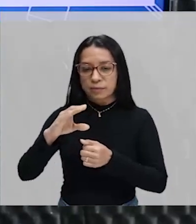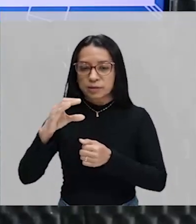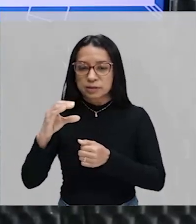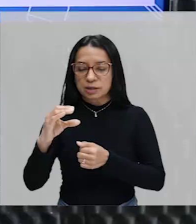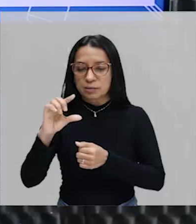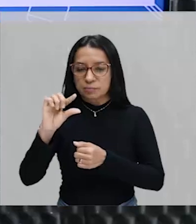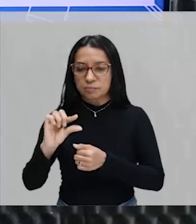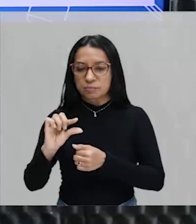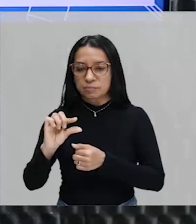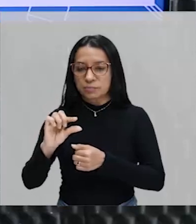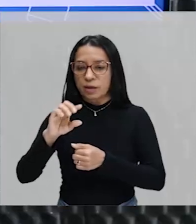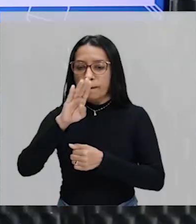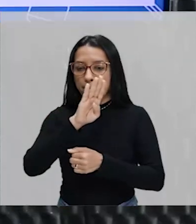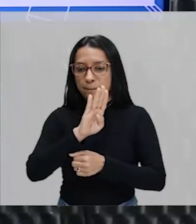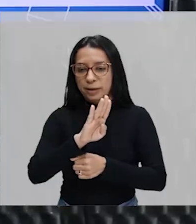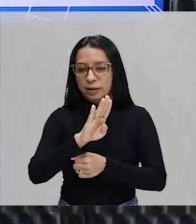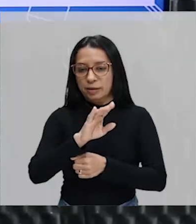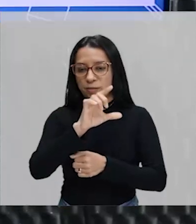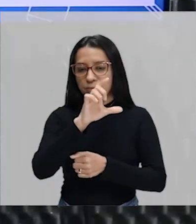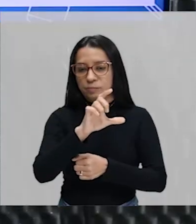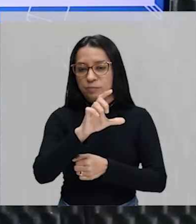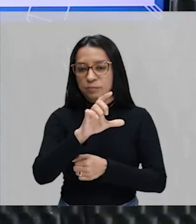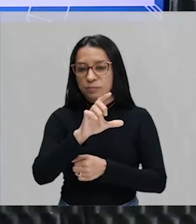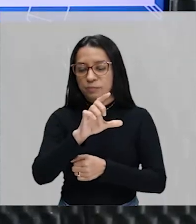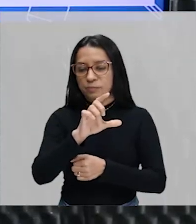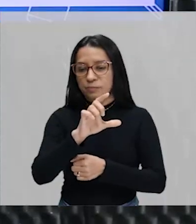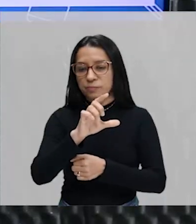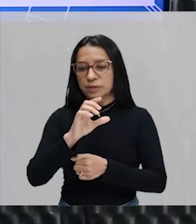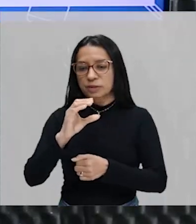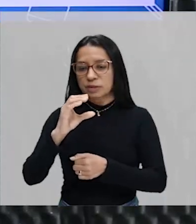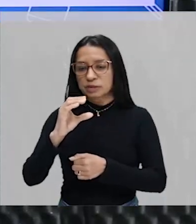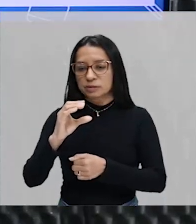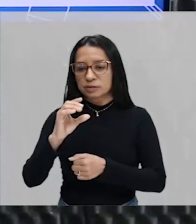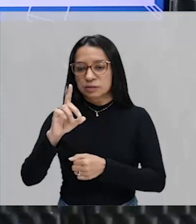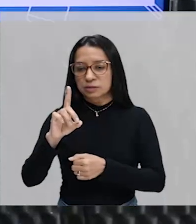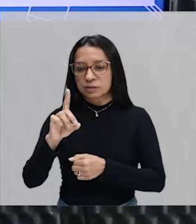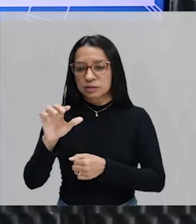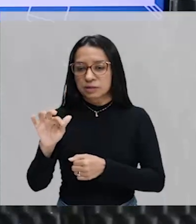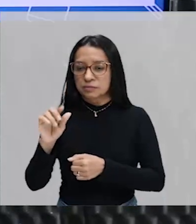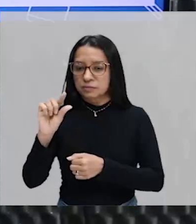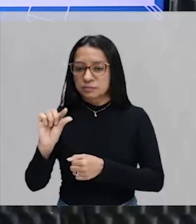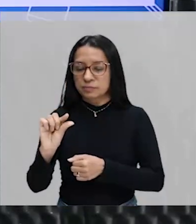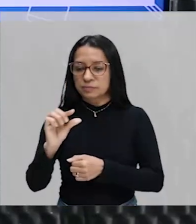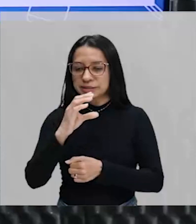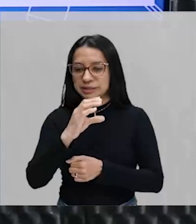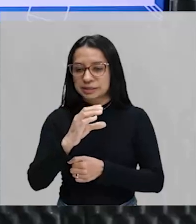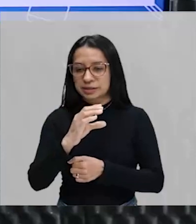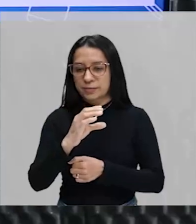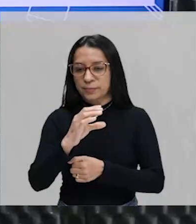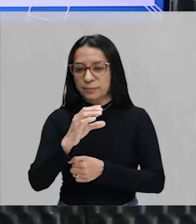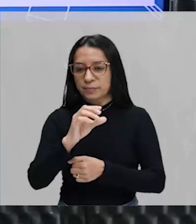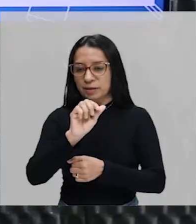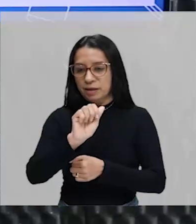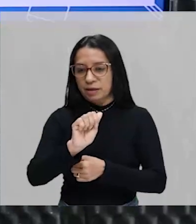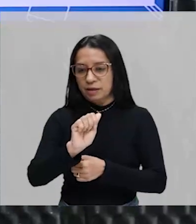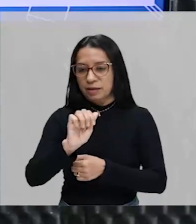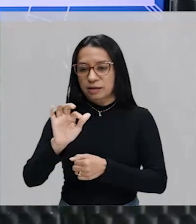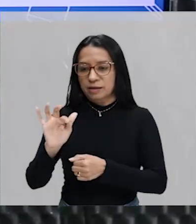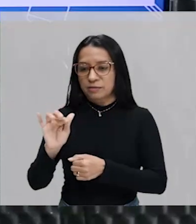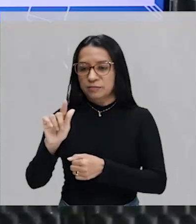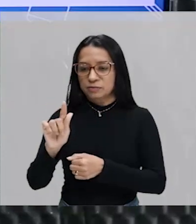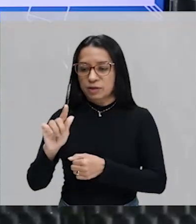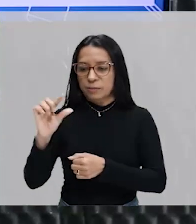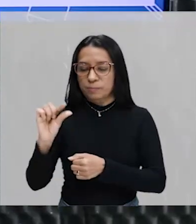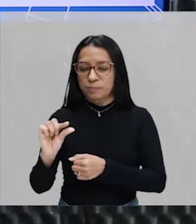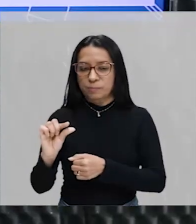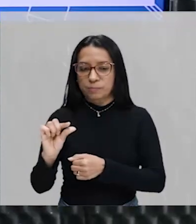o conjunto C, que é formado pelos elementos Azinho, Fzinho e Gzinho. Pronto, três conjuntos definidos. Agora